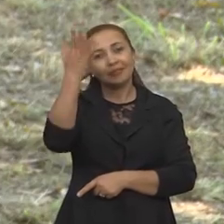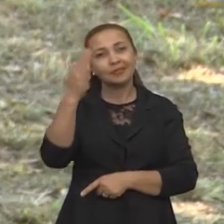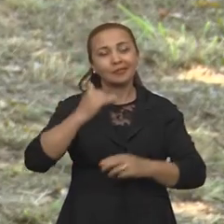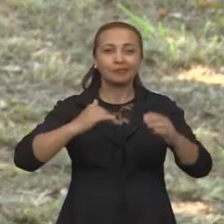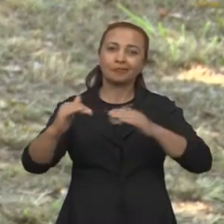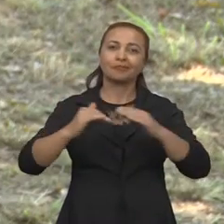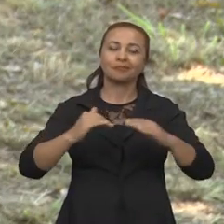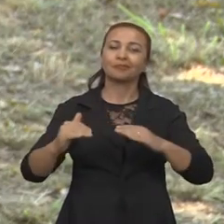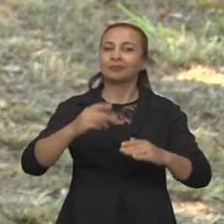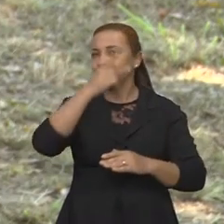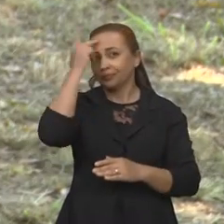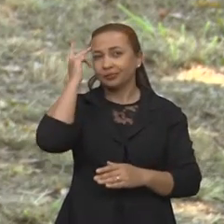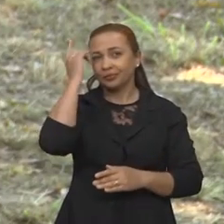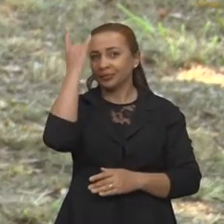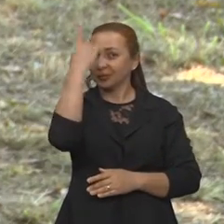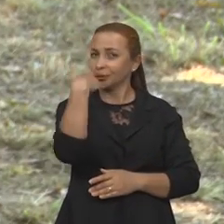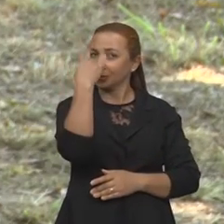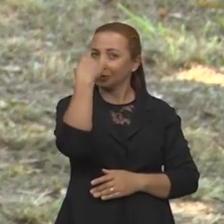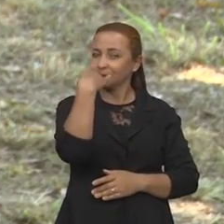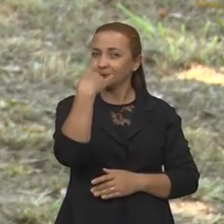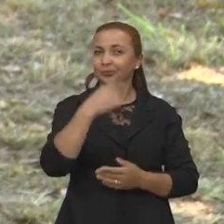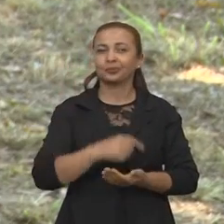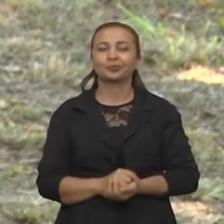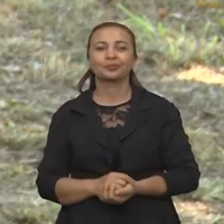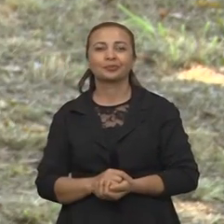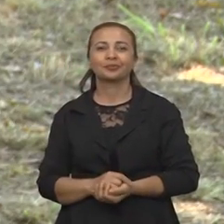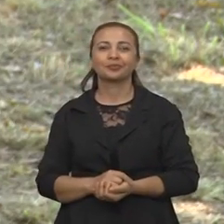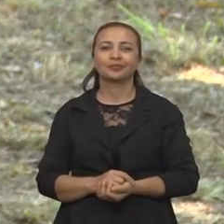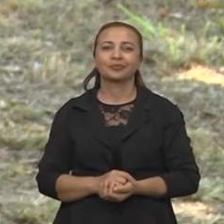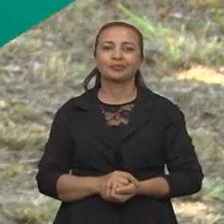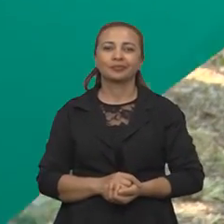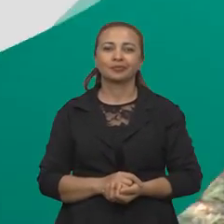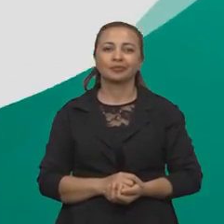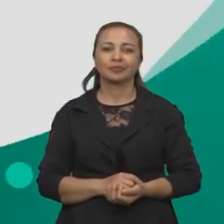facilita a mobilidade de pessoas com deficiência visual.